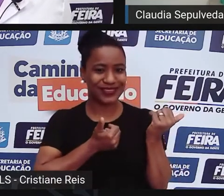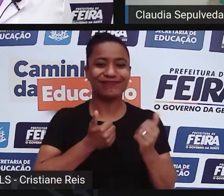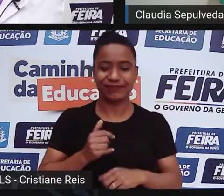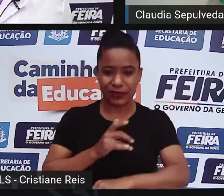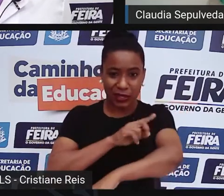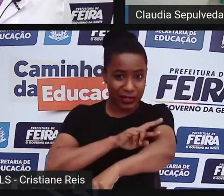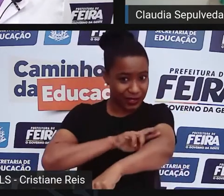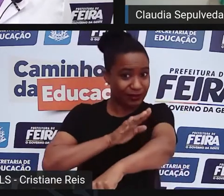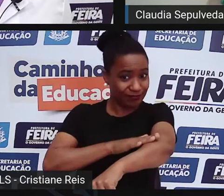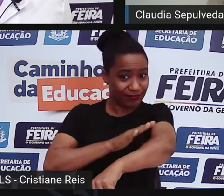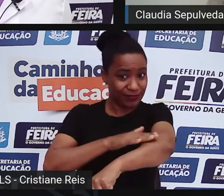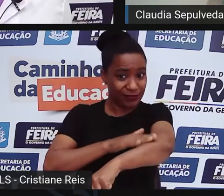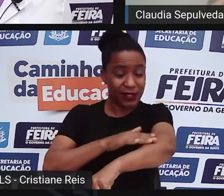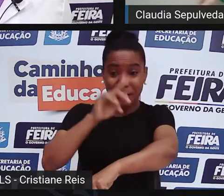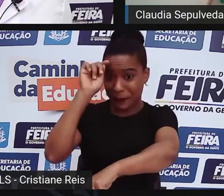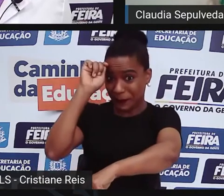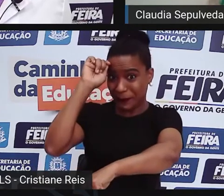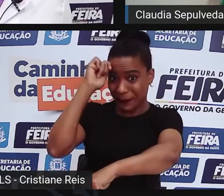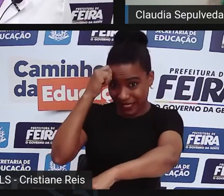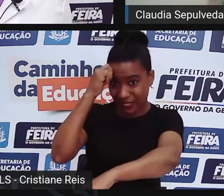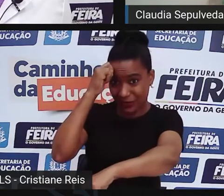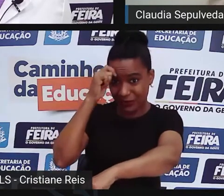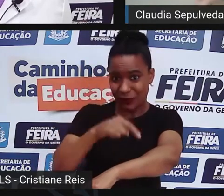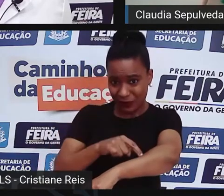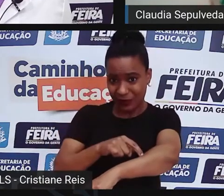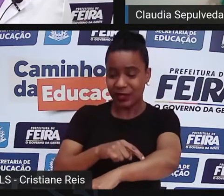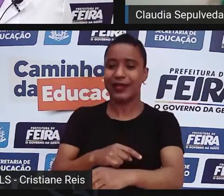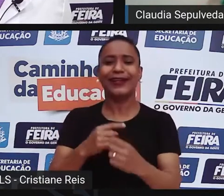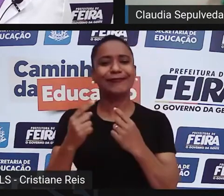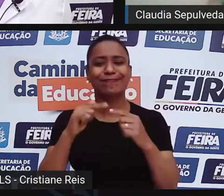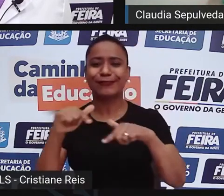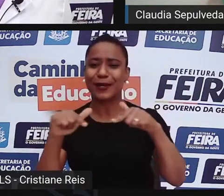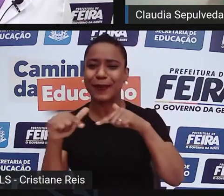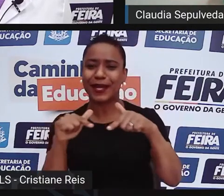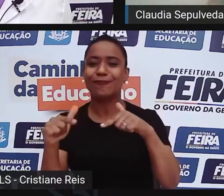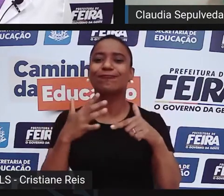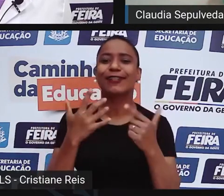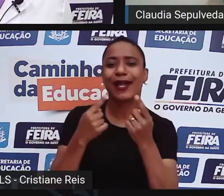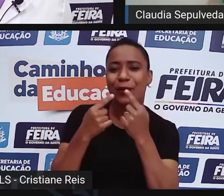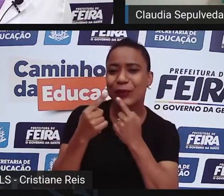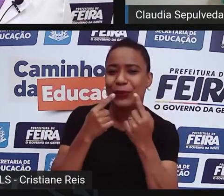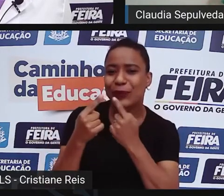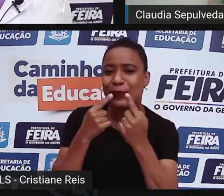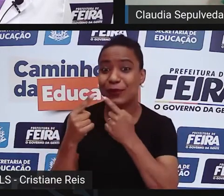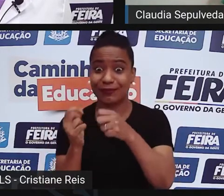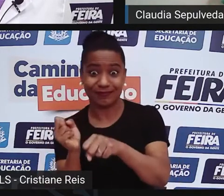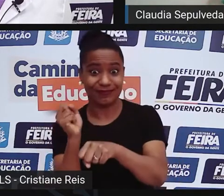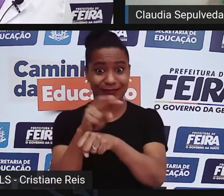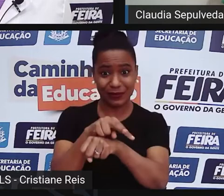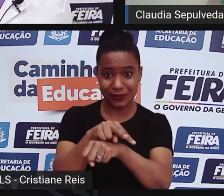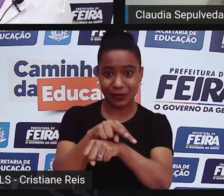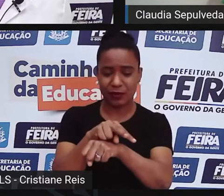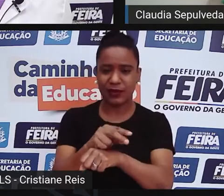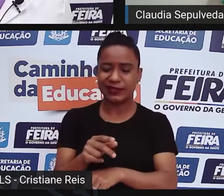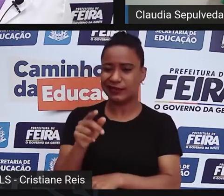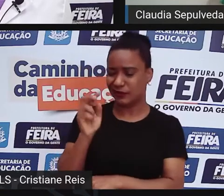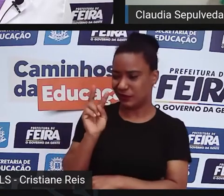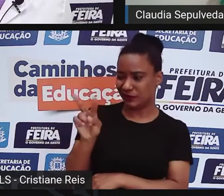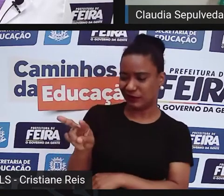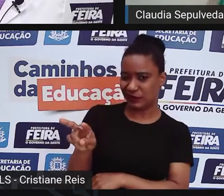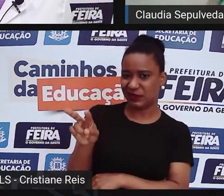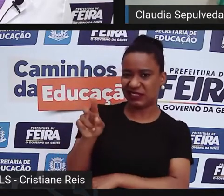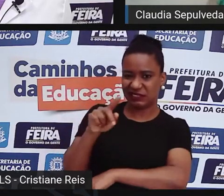né? E é preterido, ou seja, não é aceito como candidato, né? Por exemplo, a esse posto de trabalho